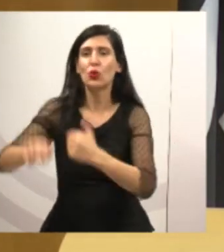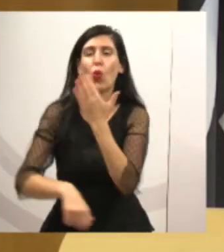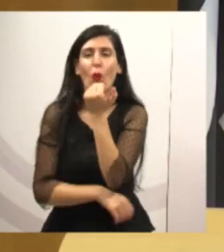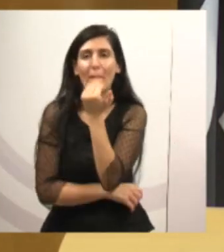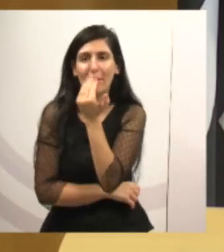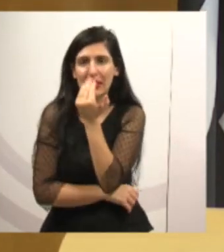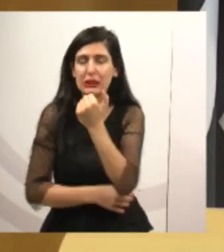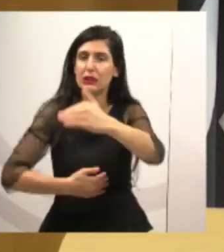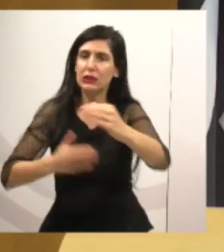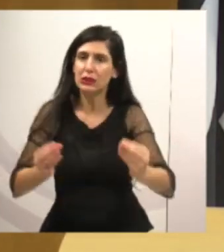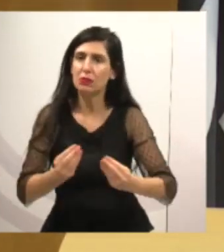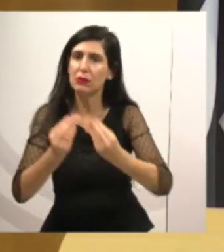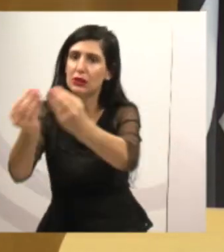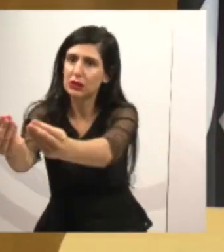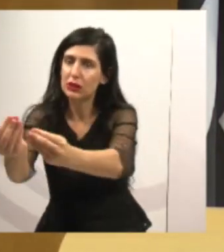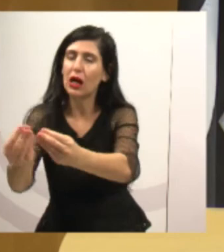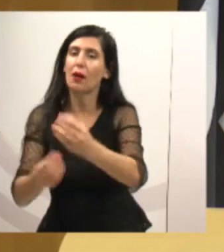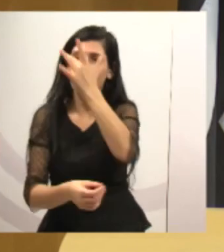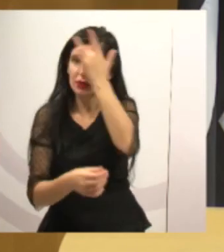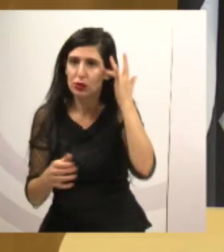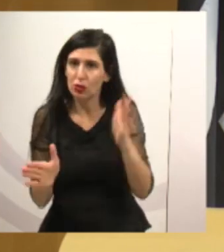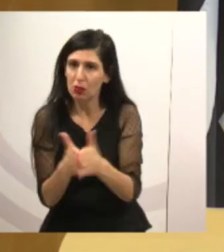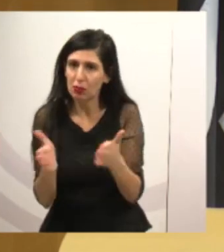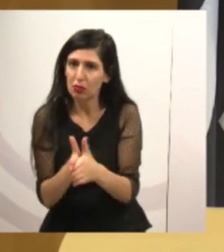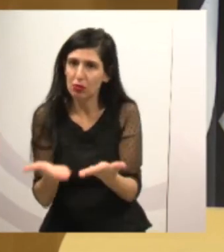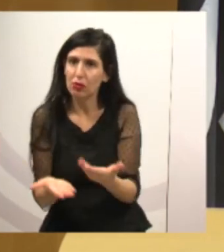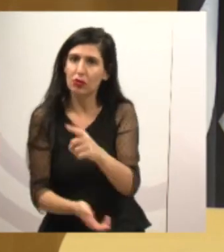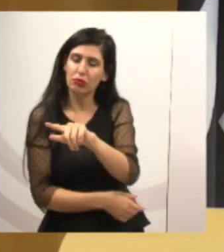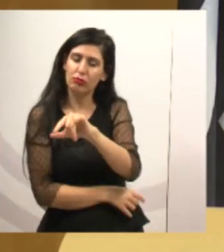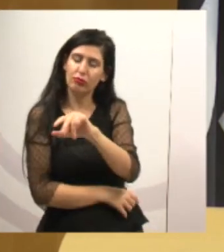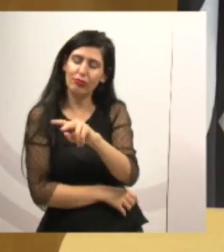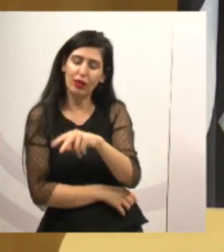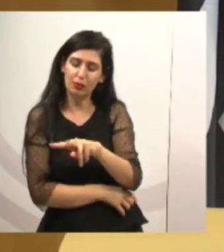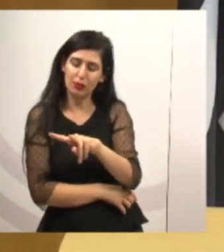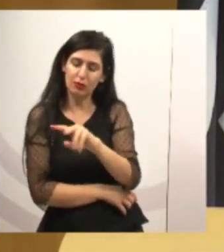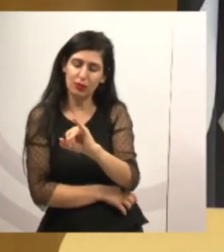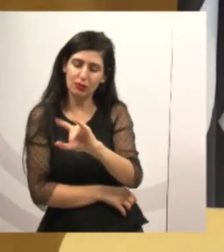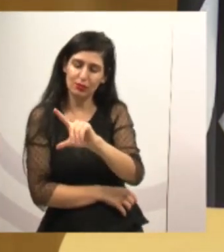moradores do Vila Ita aqui de Jacareí.